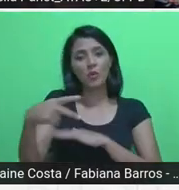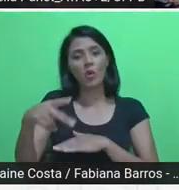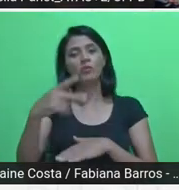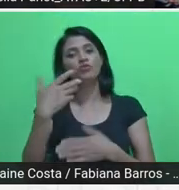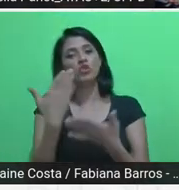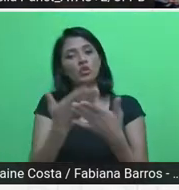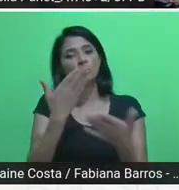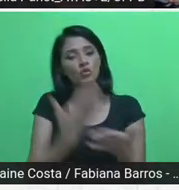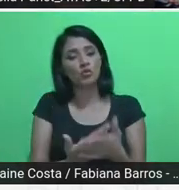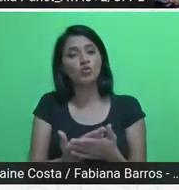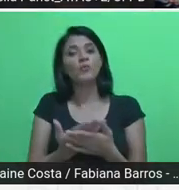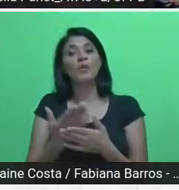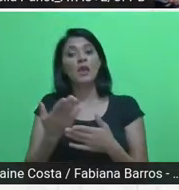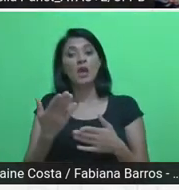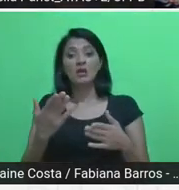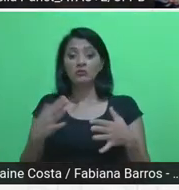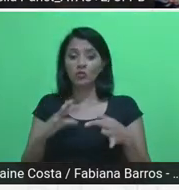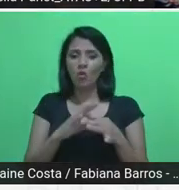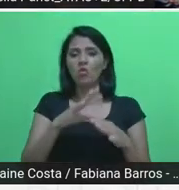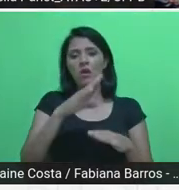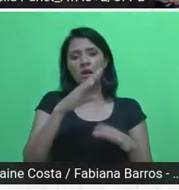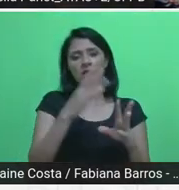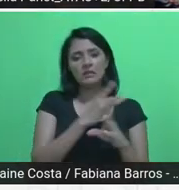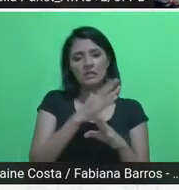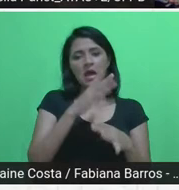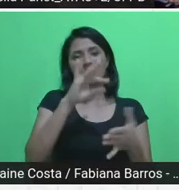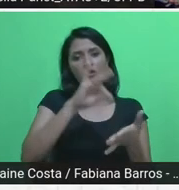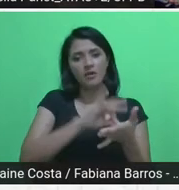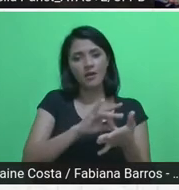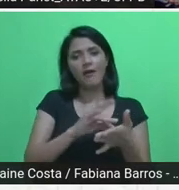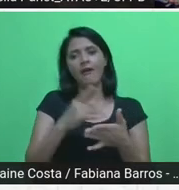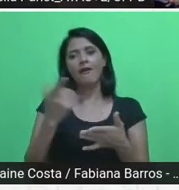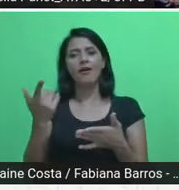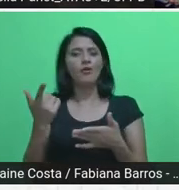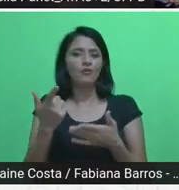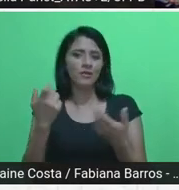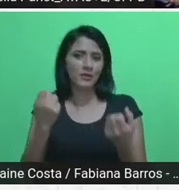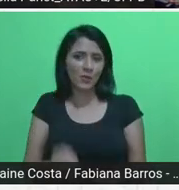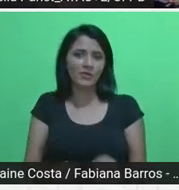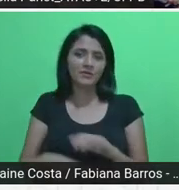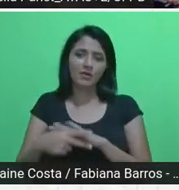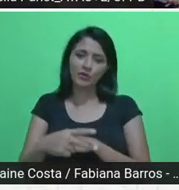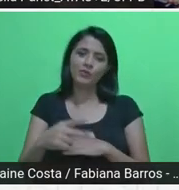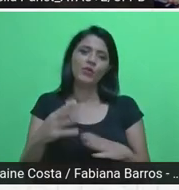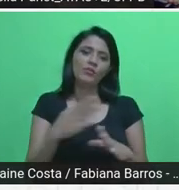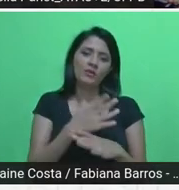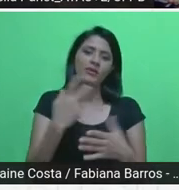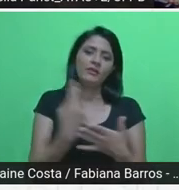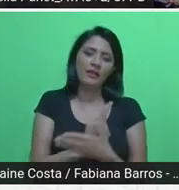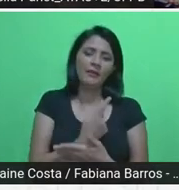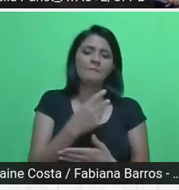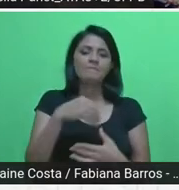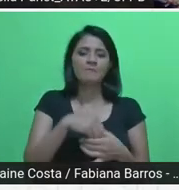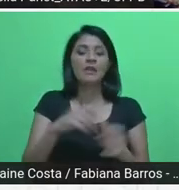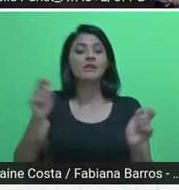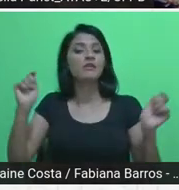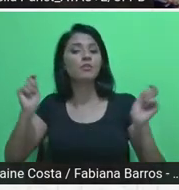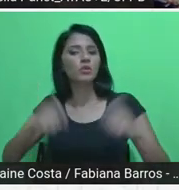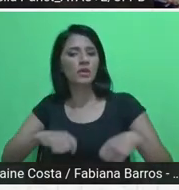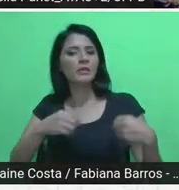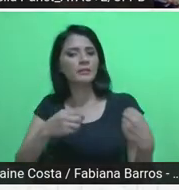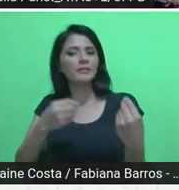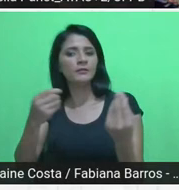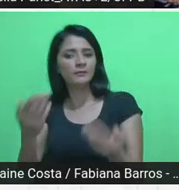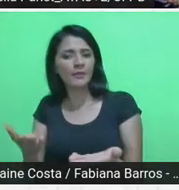problematização desses conflitos e dessa complexidade urbana, que pudesse alimentar a